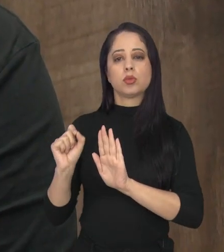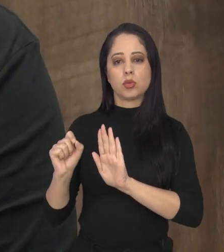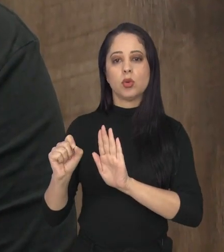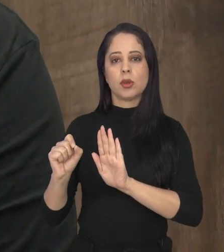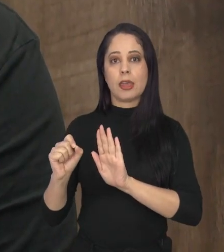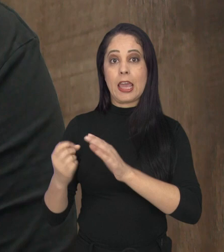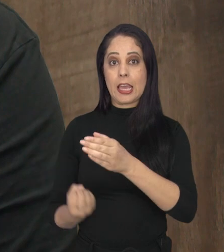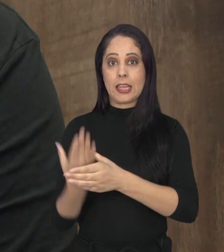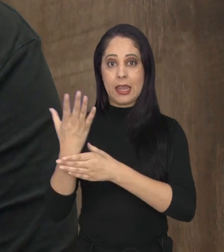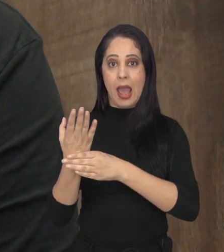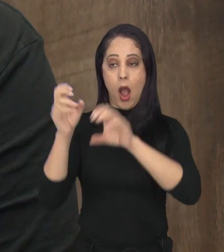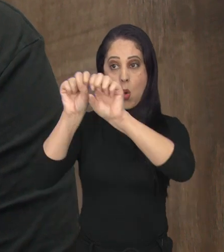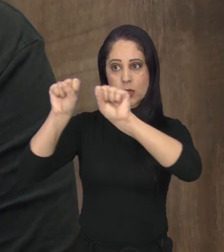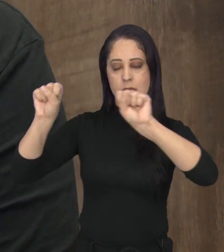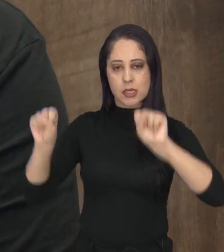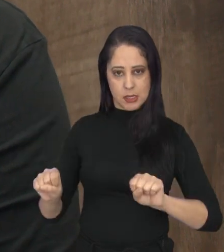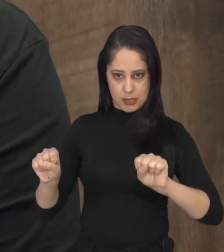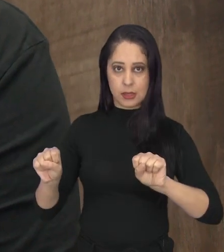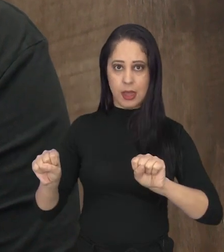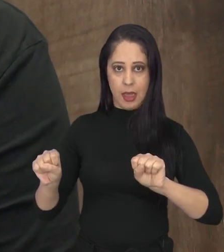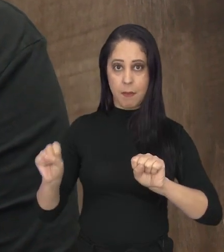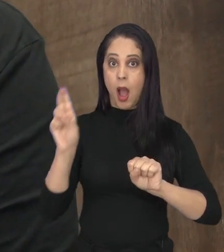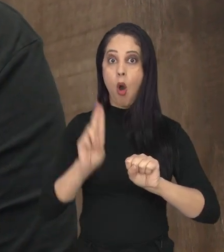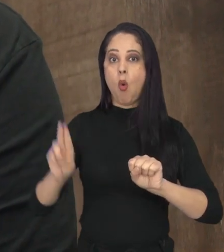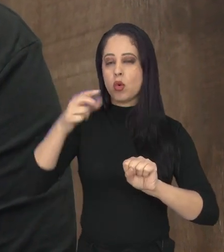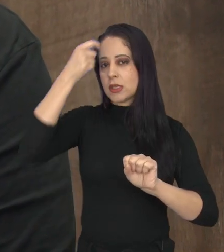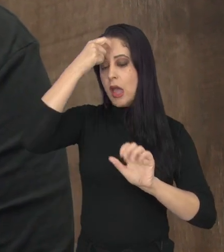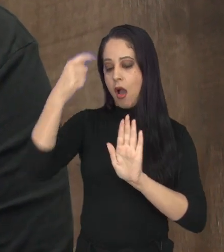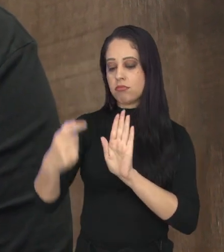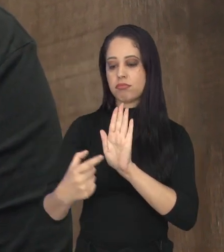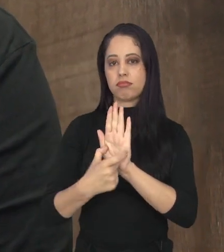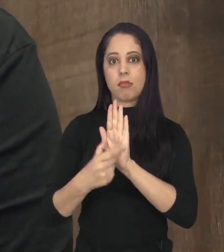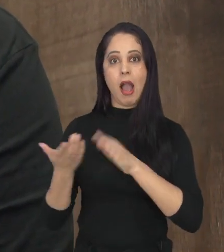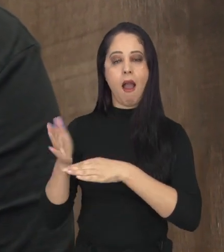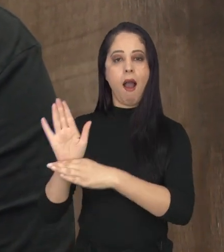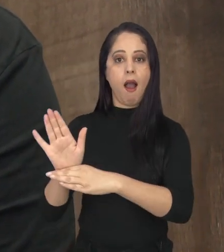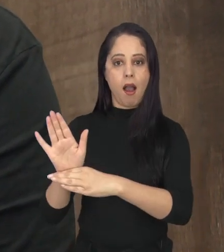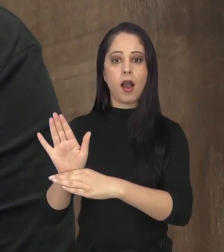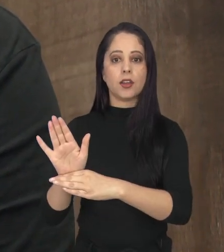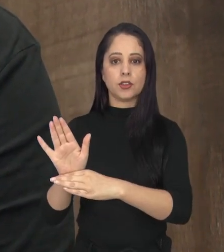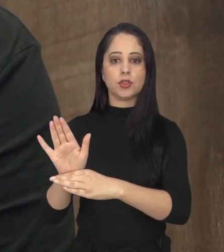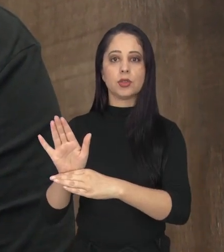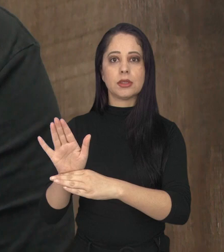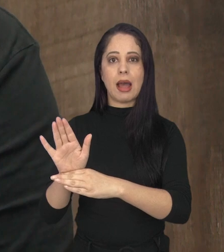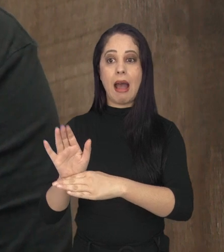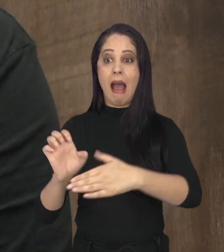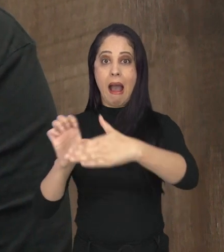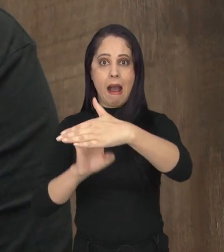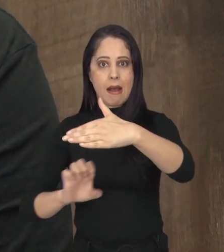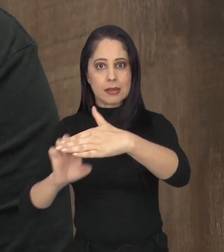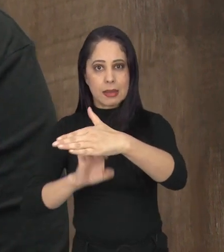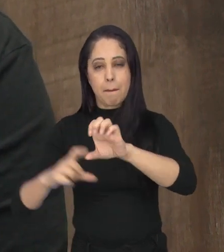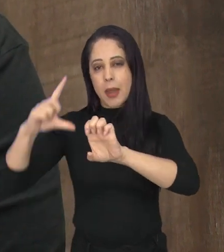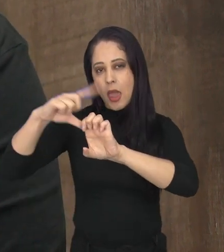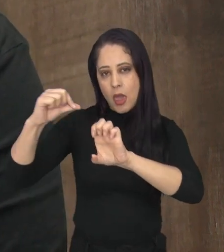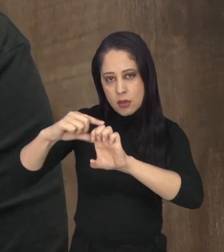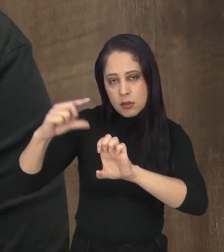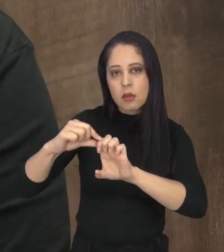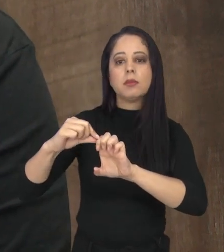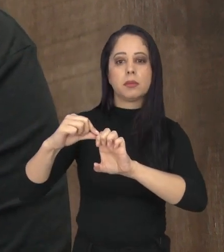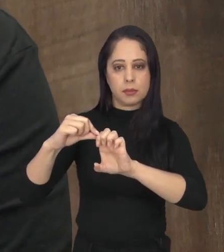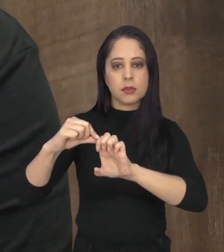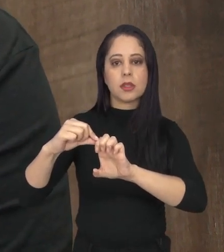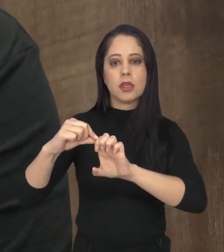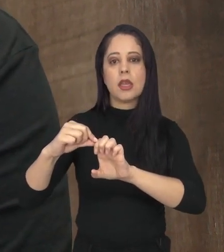um ambiente, um sistema, através do uso da inteligência artificial, para ajudar os empreendedores a ter presença